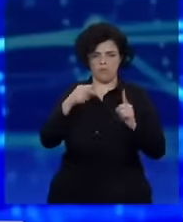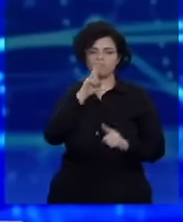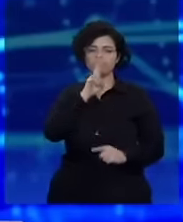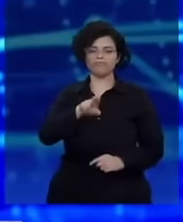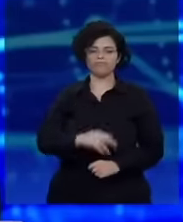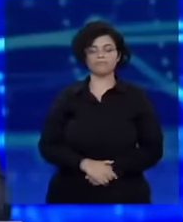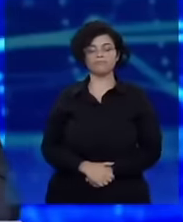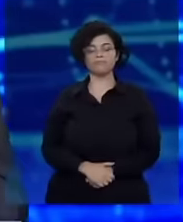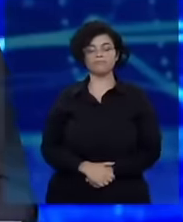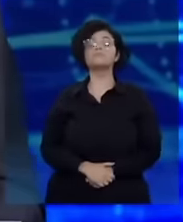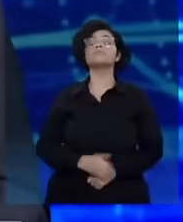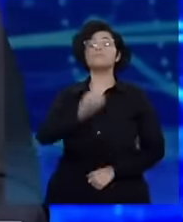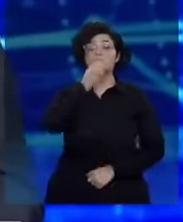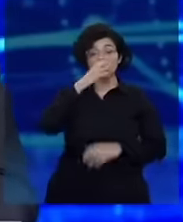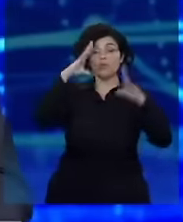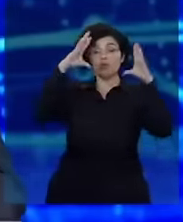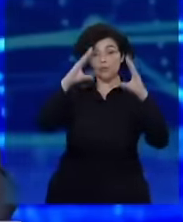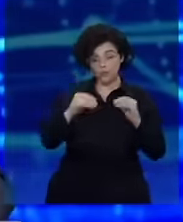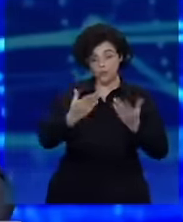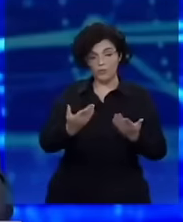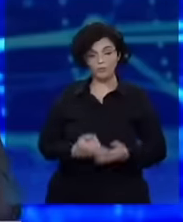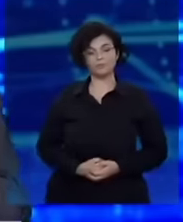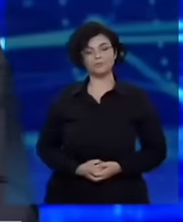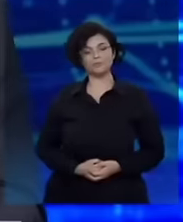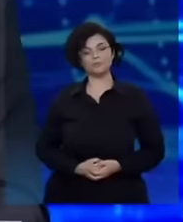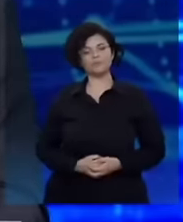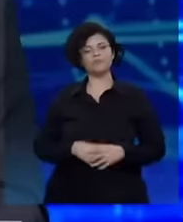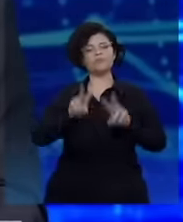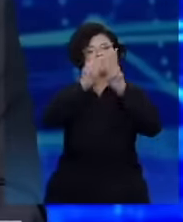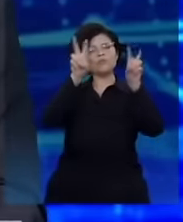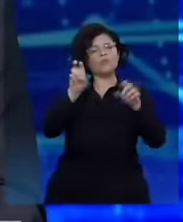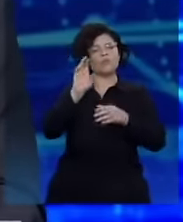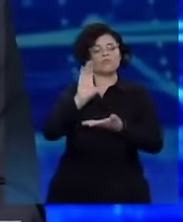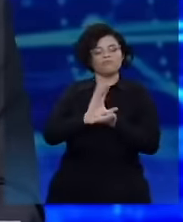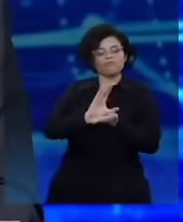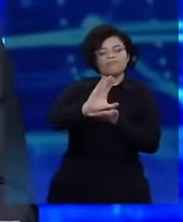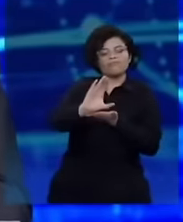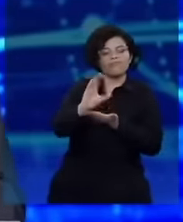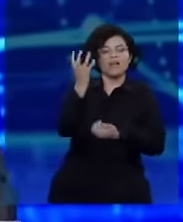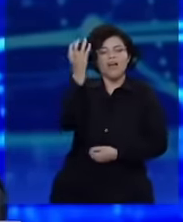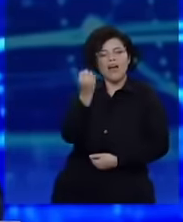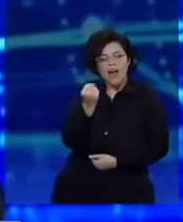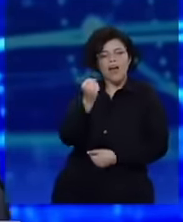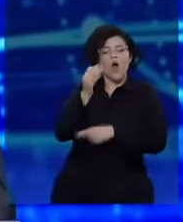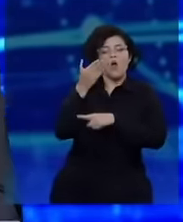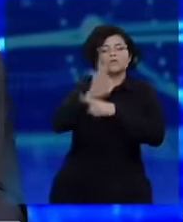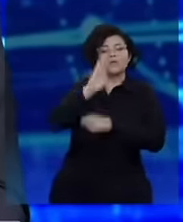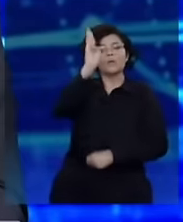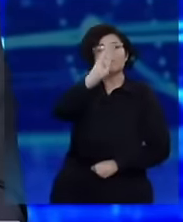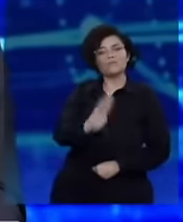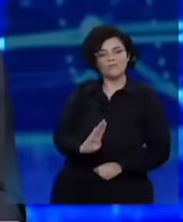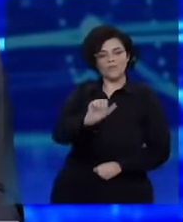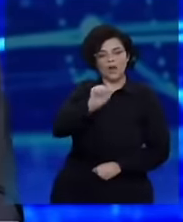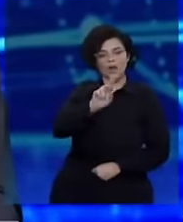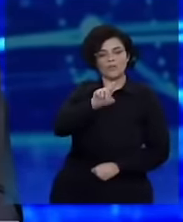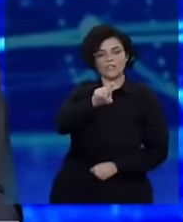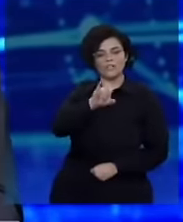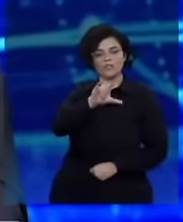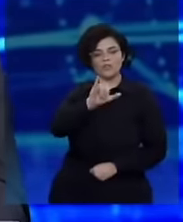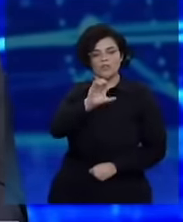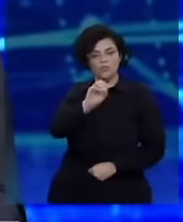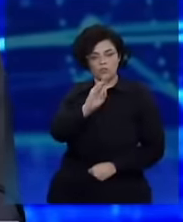Boa noite. Por exemplo, a questão do Auxílio Brasil. A origem desse dinheiro virá